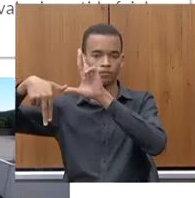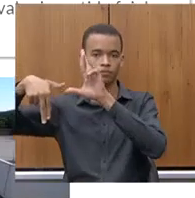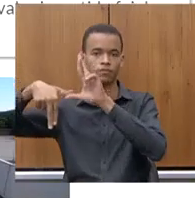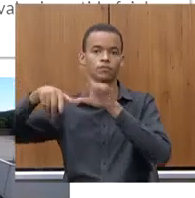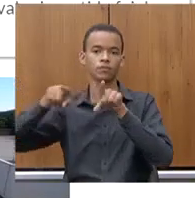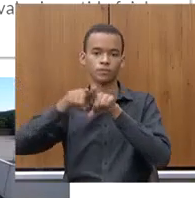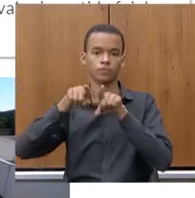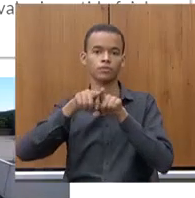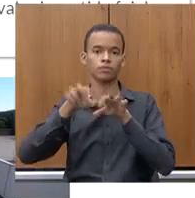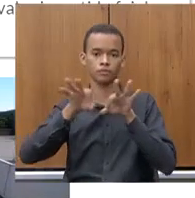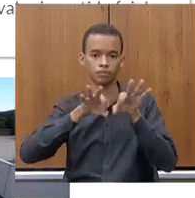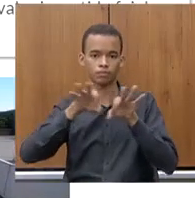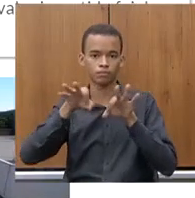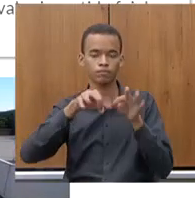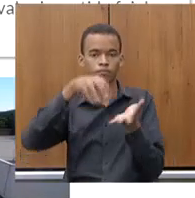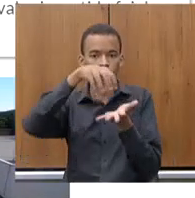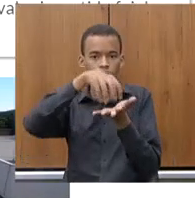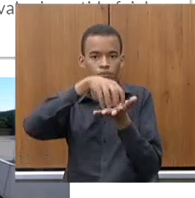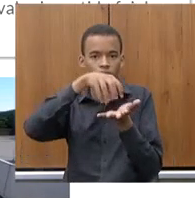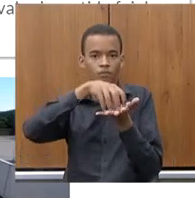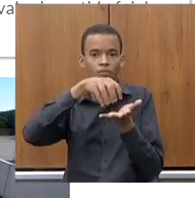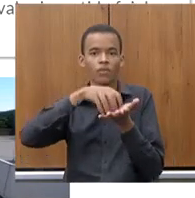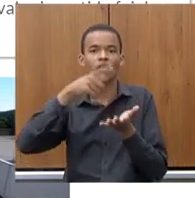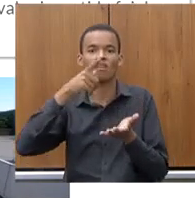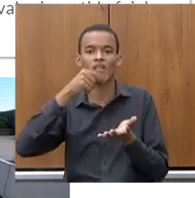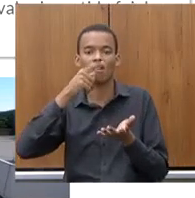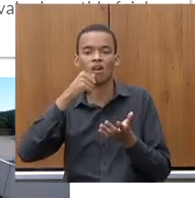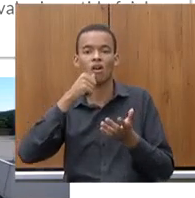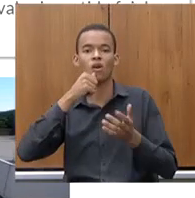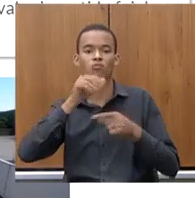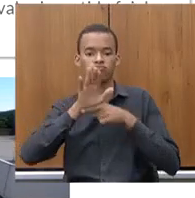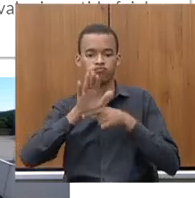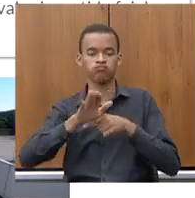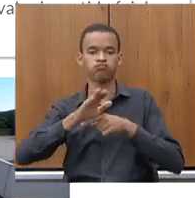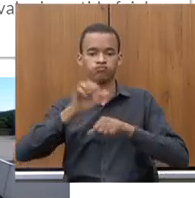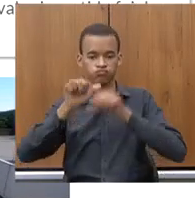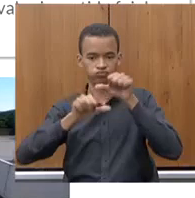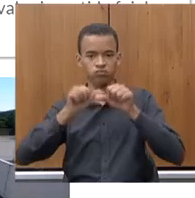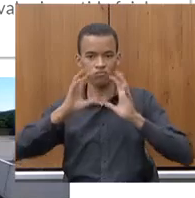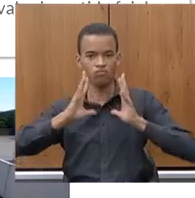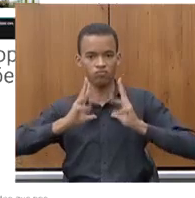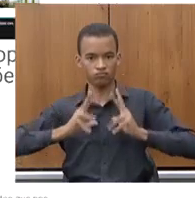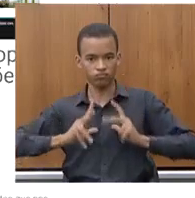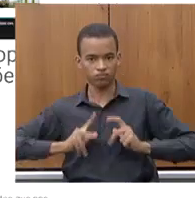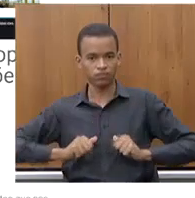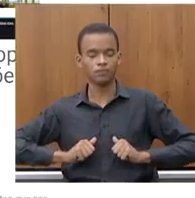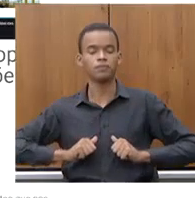com investimento de 50 milhões de reais, extremamente importante, pode passar.